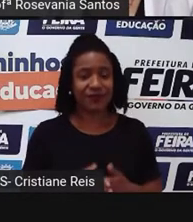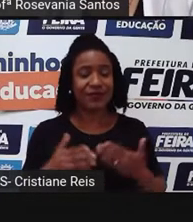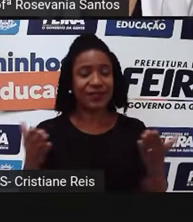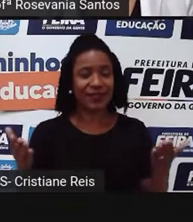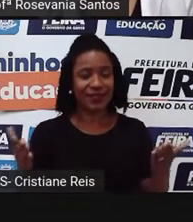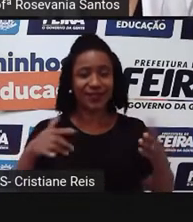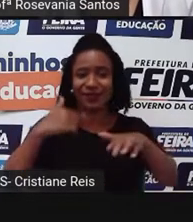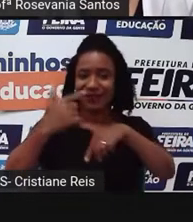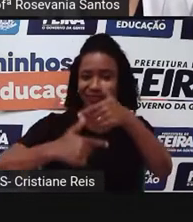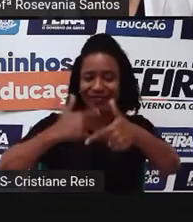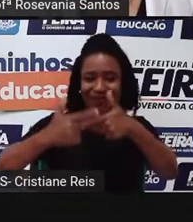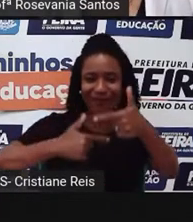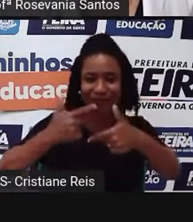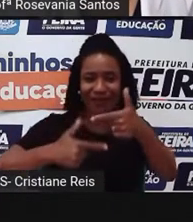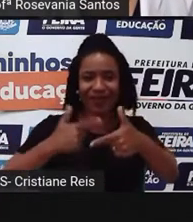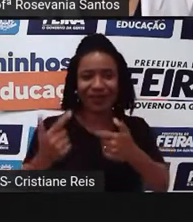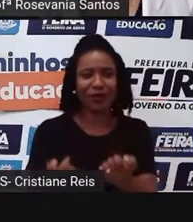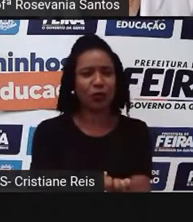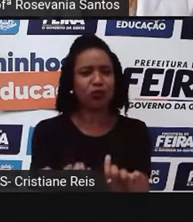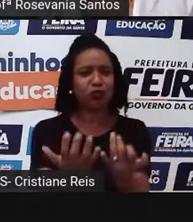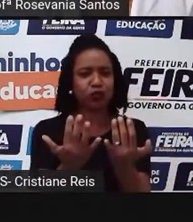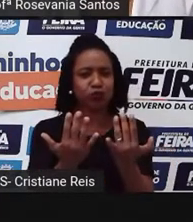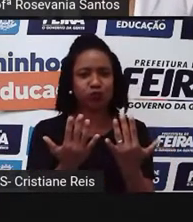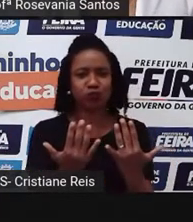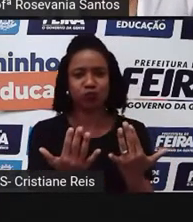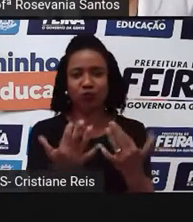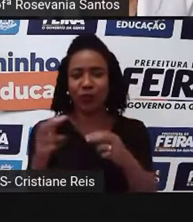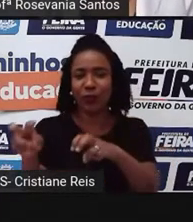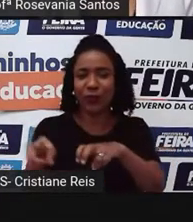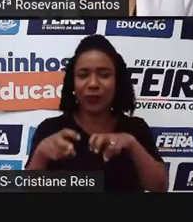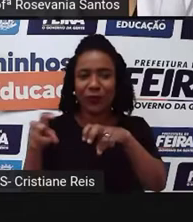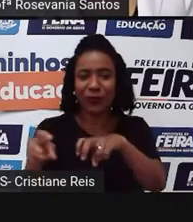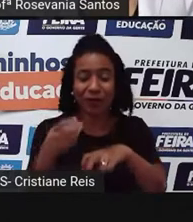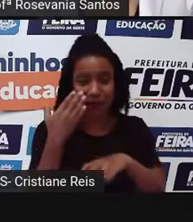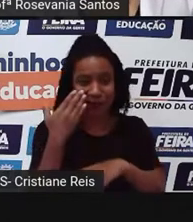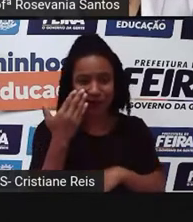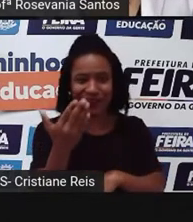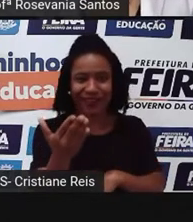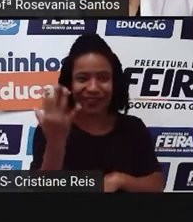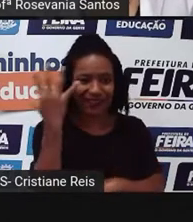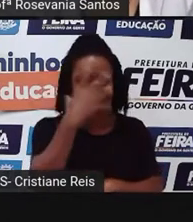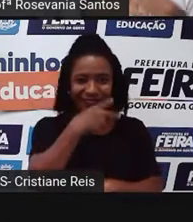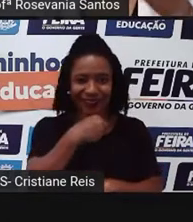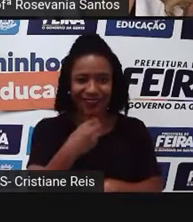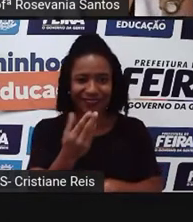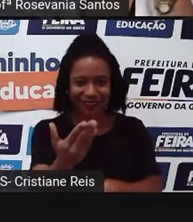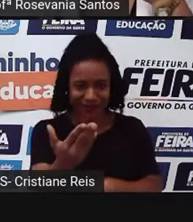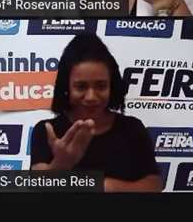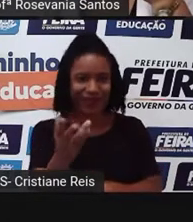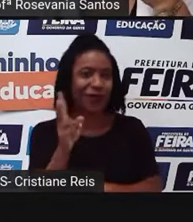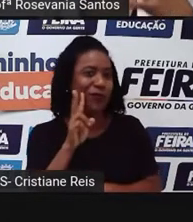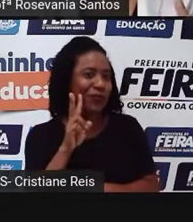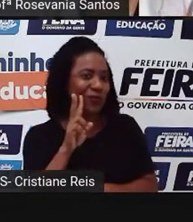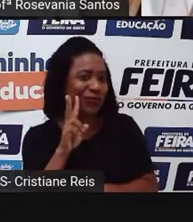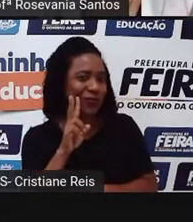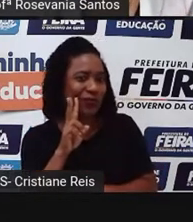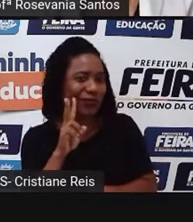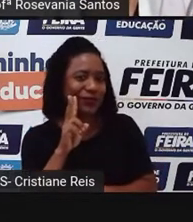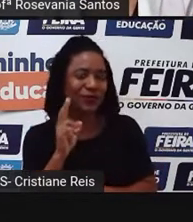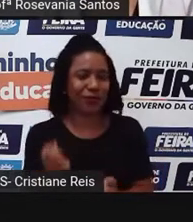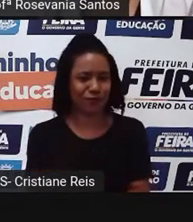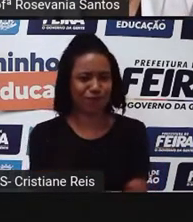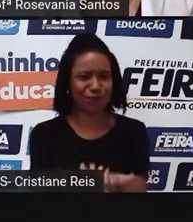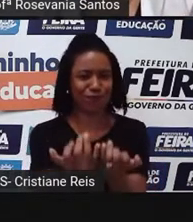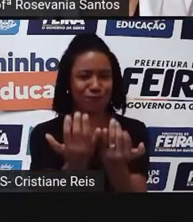que lindo, gente. Olha, esses legumes aí, Essas verduras. Olha que lindo. Quais são as atividades agrícolas no